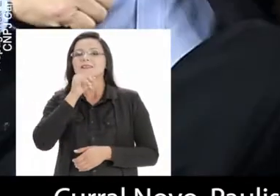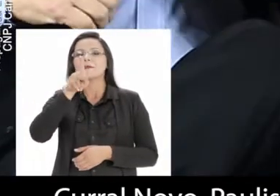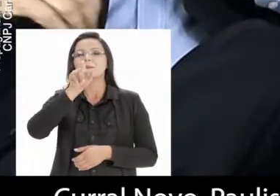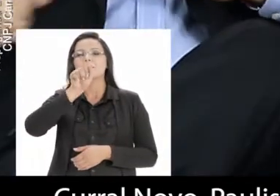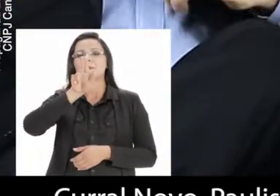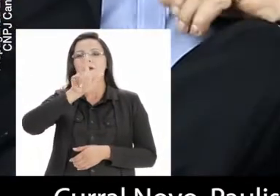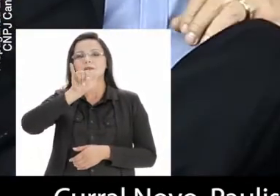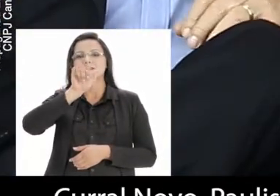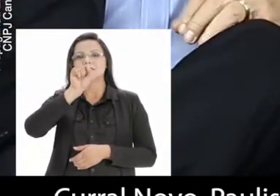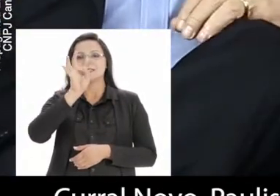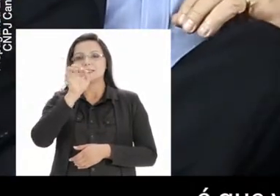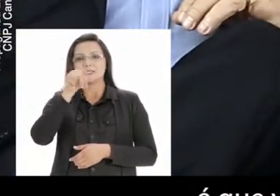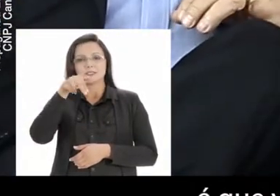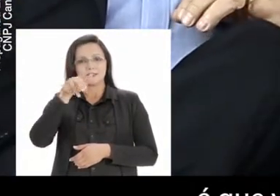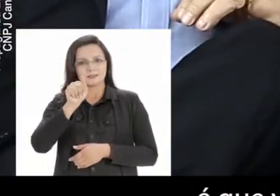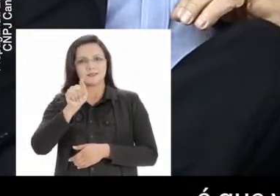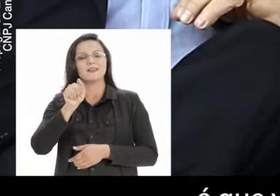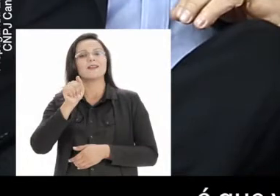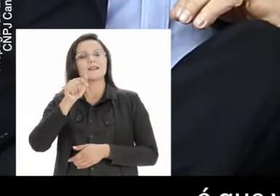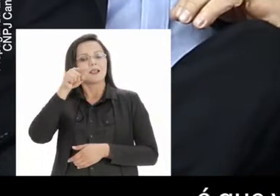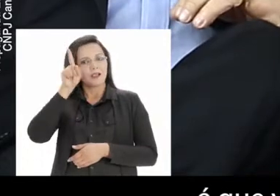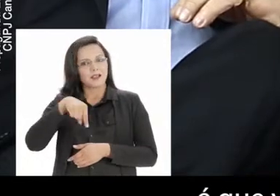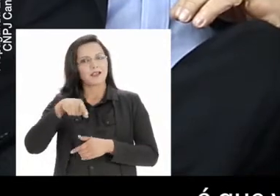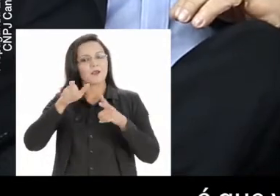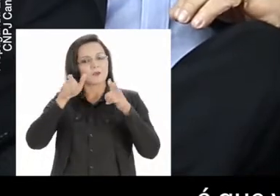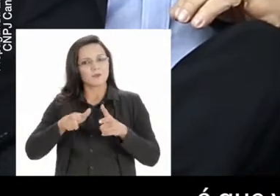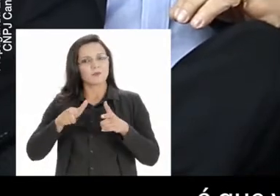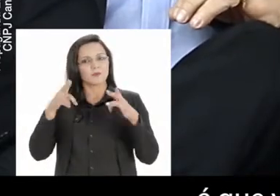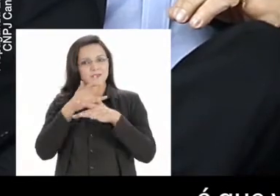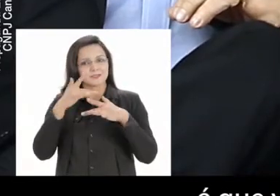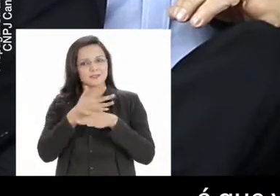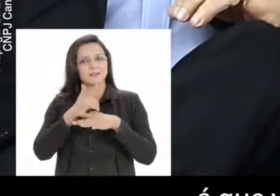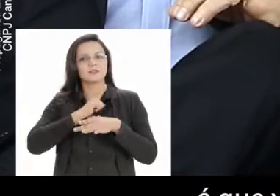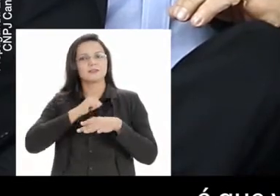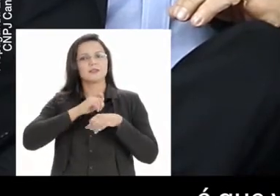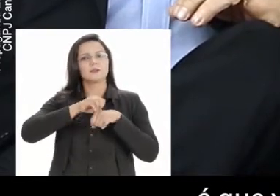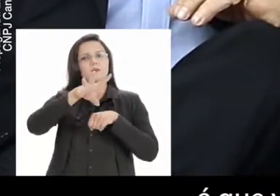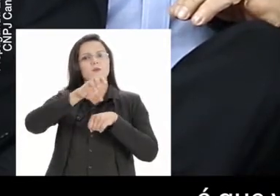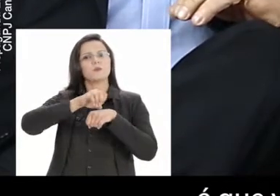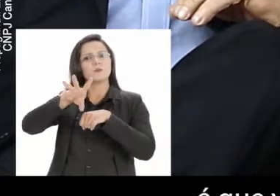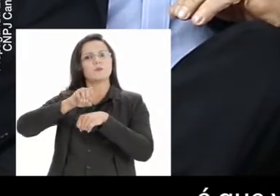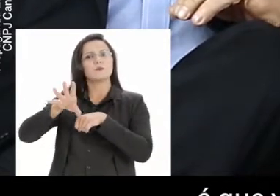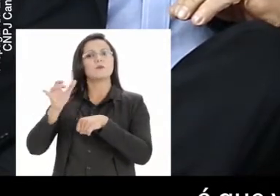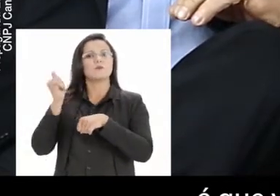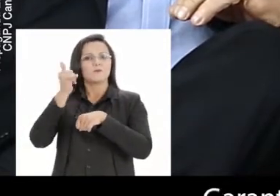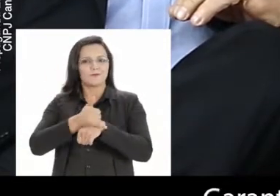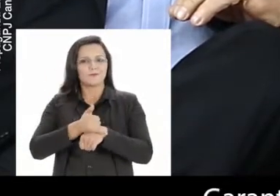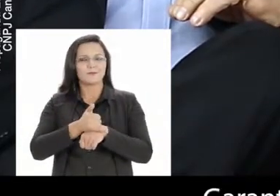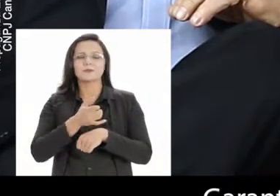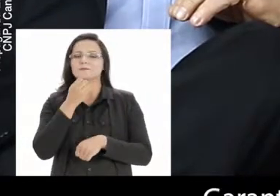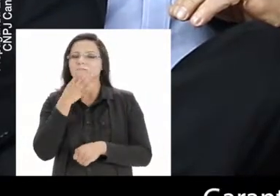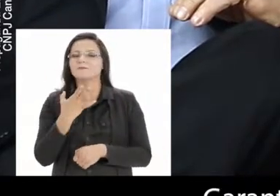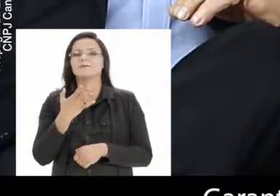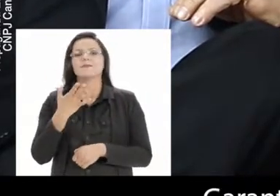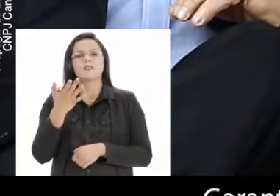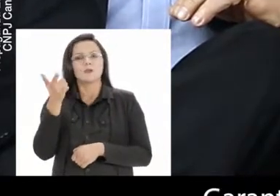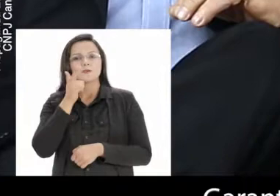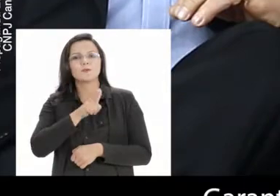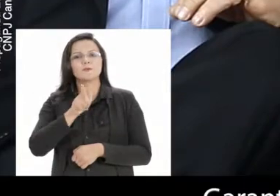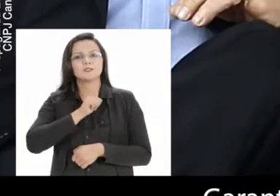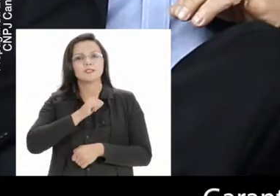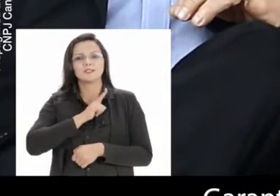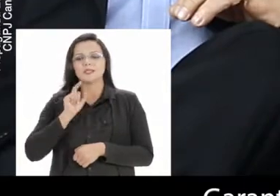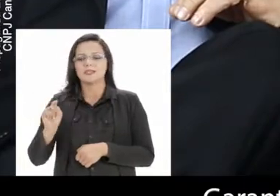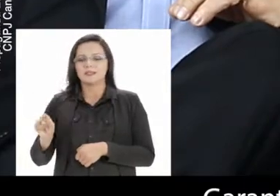por conta da ferrovia, é que vai viabilizar a reserva de ferro que tem ali. Garantir as condições de em